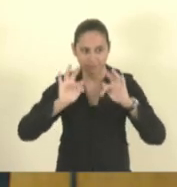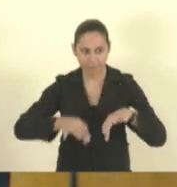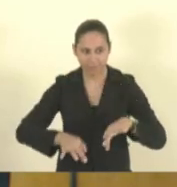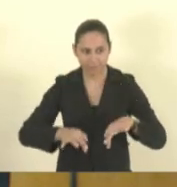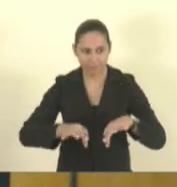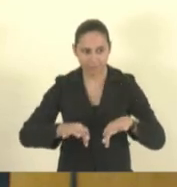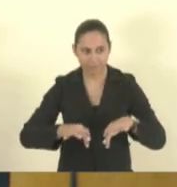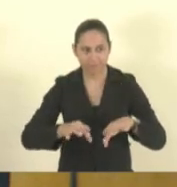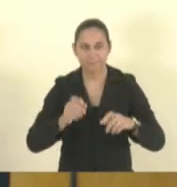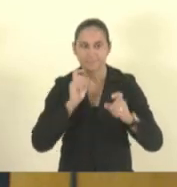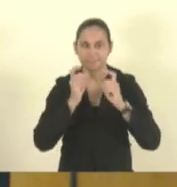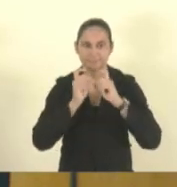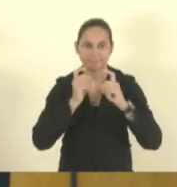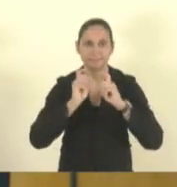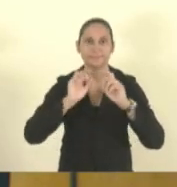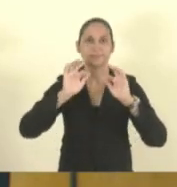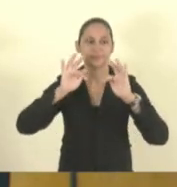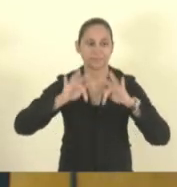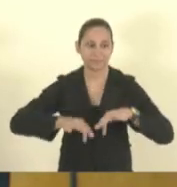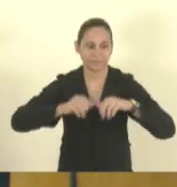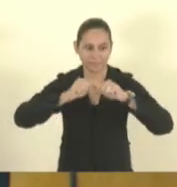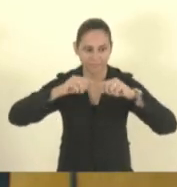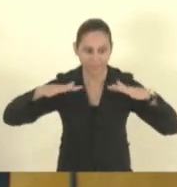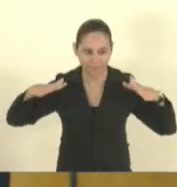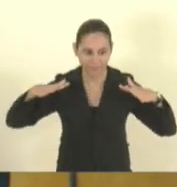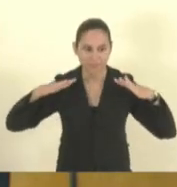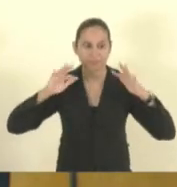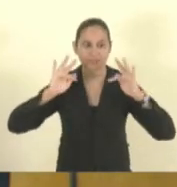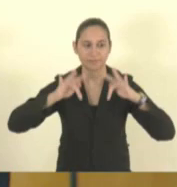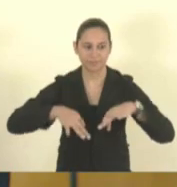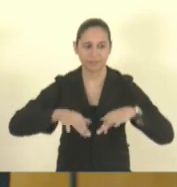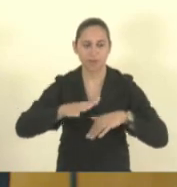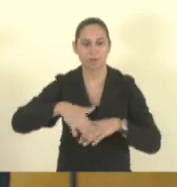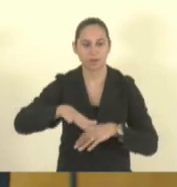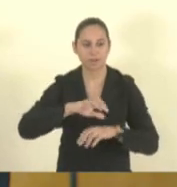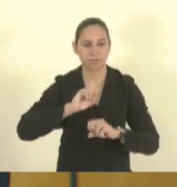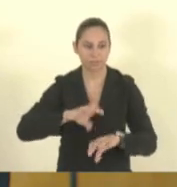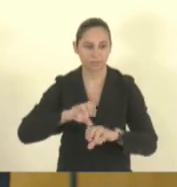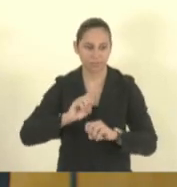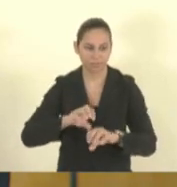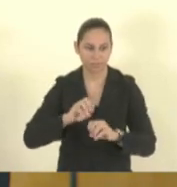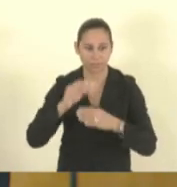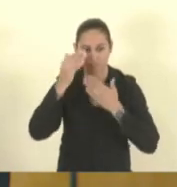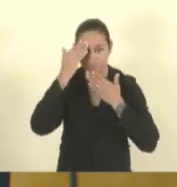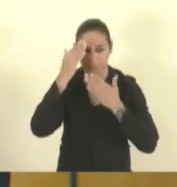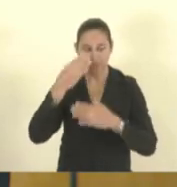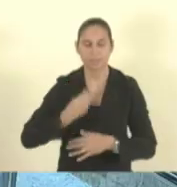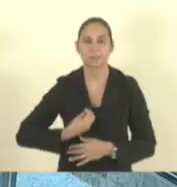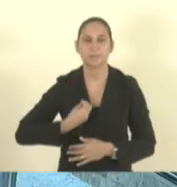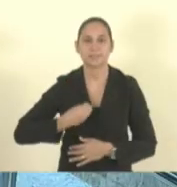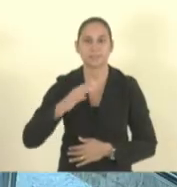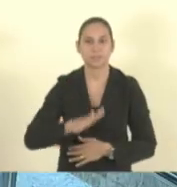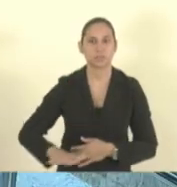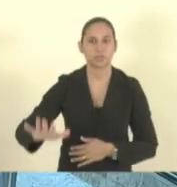está encerrado a nossa audiência reunião da comissão de educação obrigado pela presença de todos